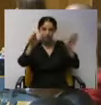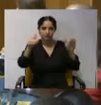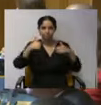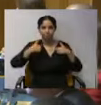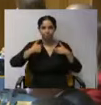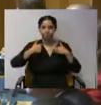o baluarte.